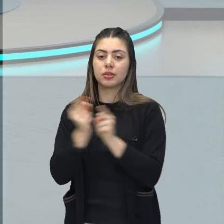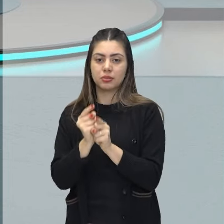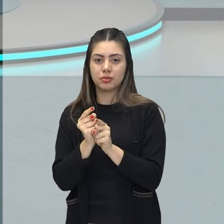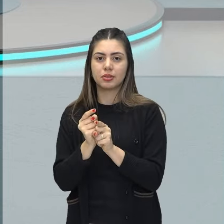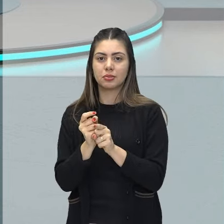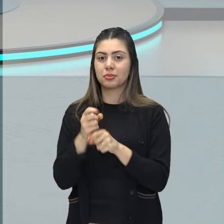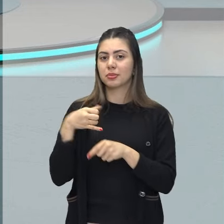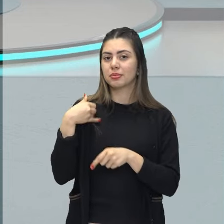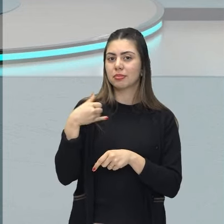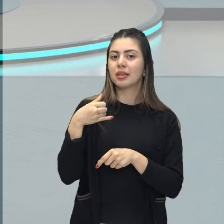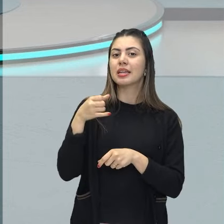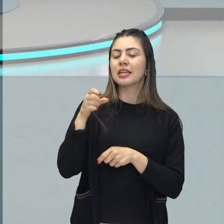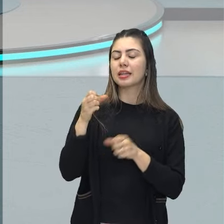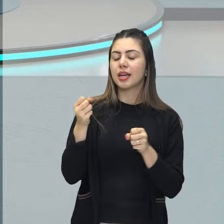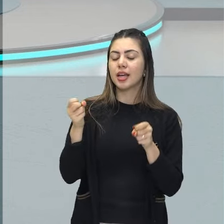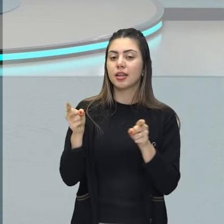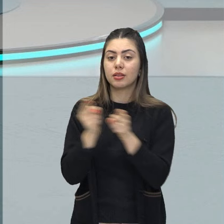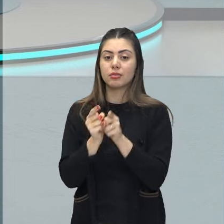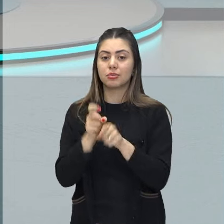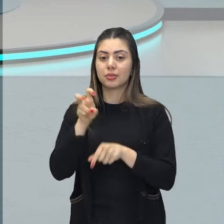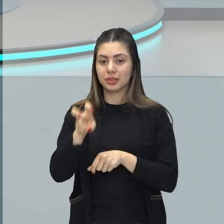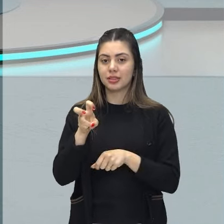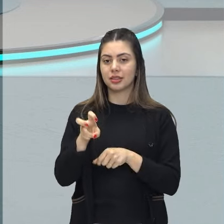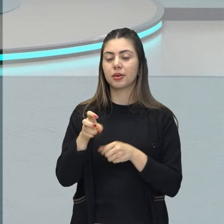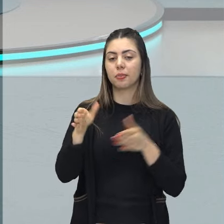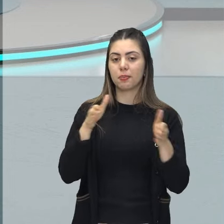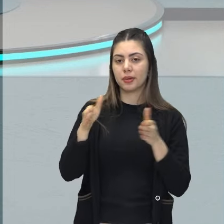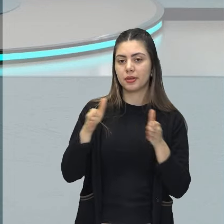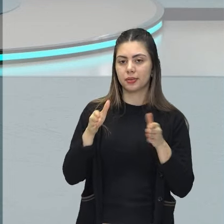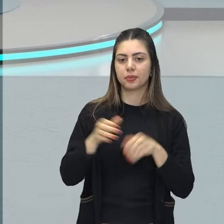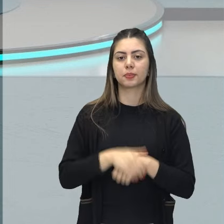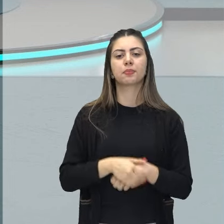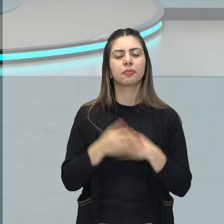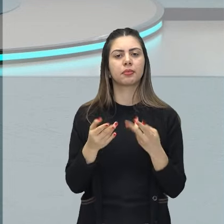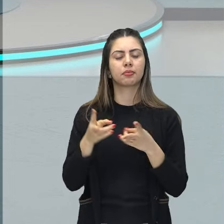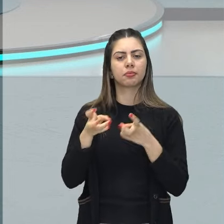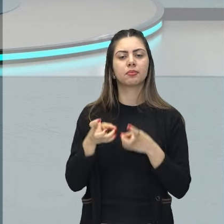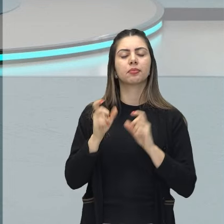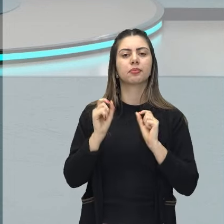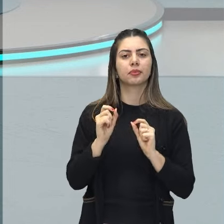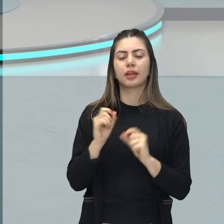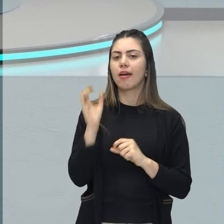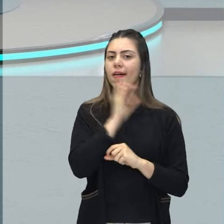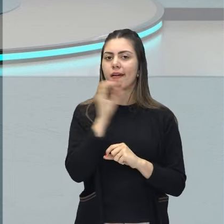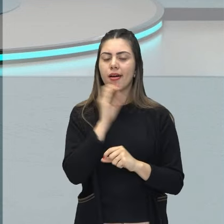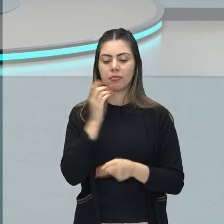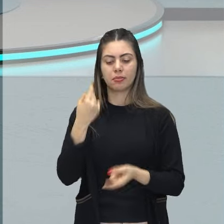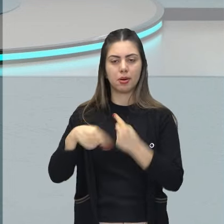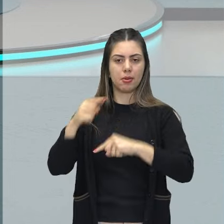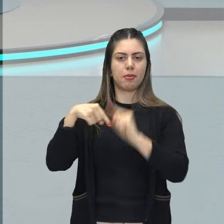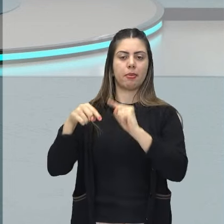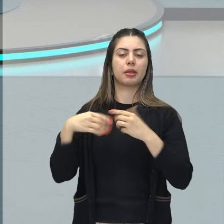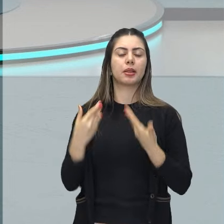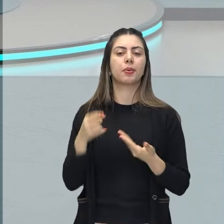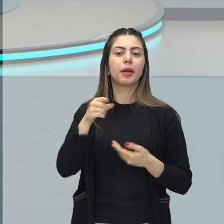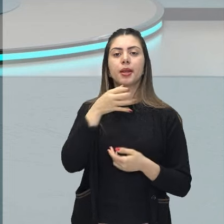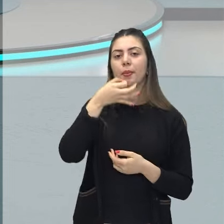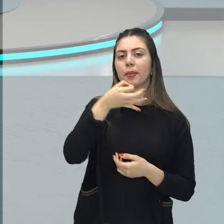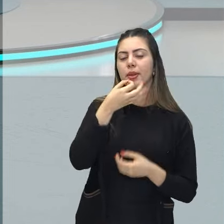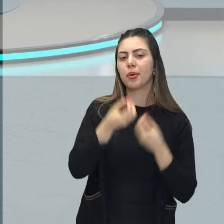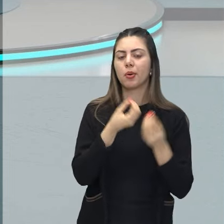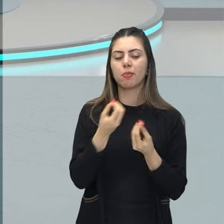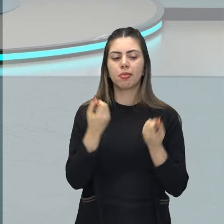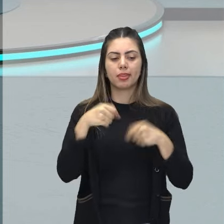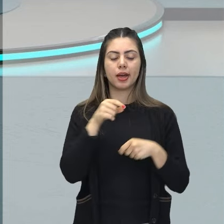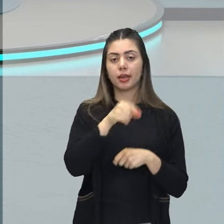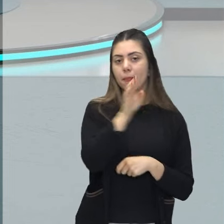Ou seja, um desenvolvimento, um crescimento para o país muito rápido. Então, qual era a ideia? Tirar o